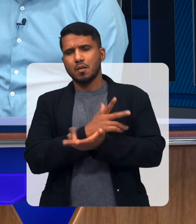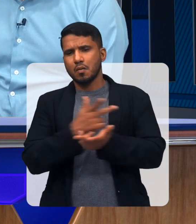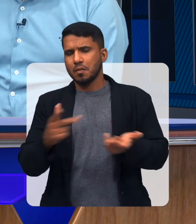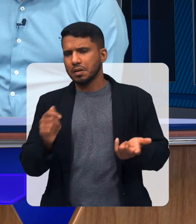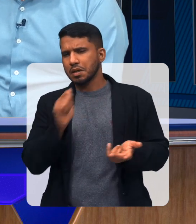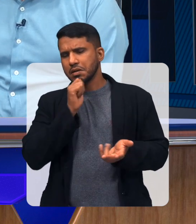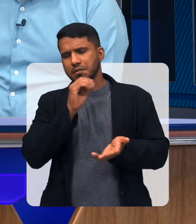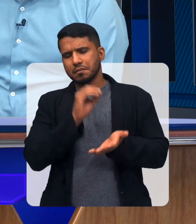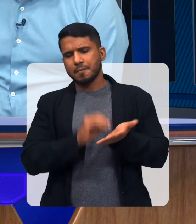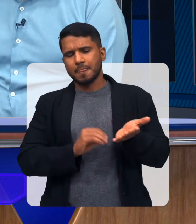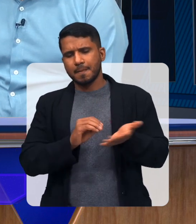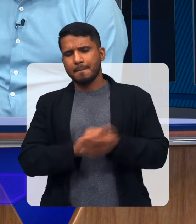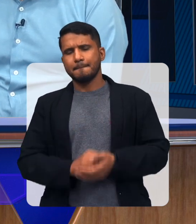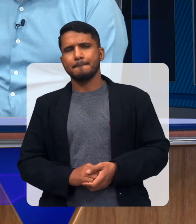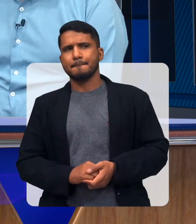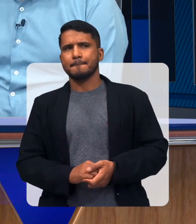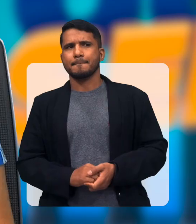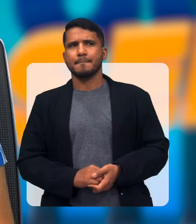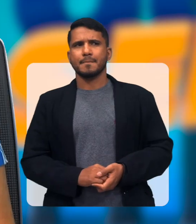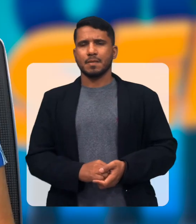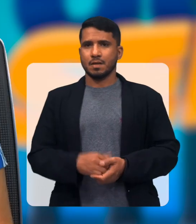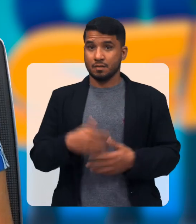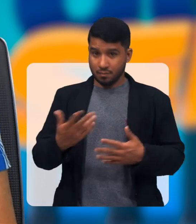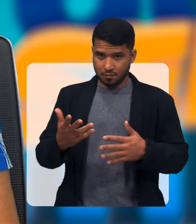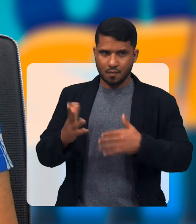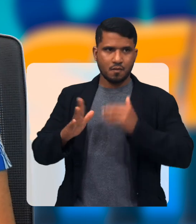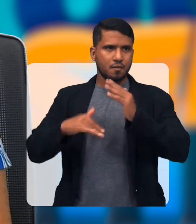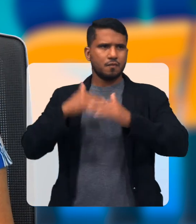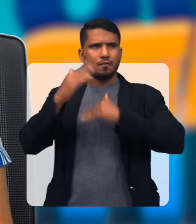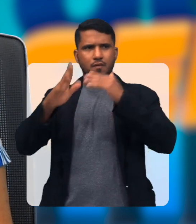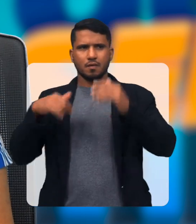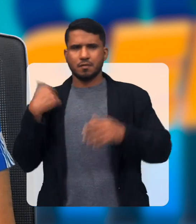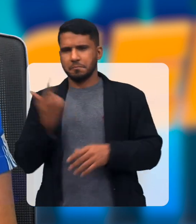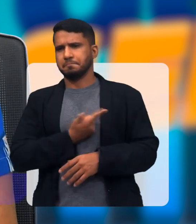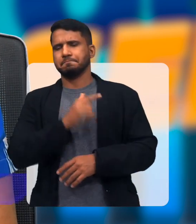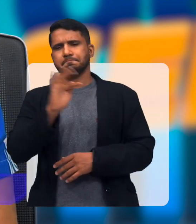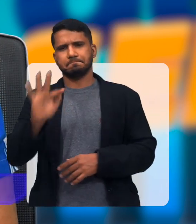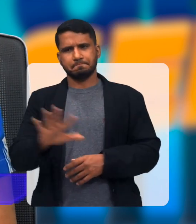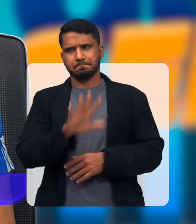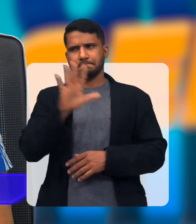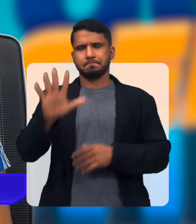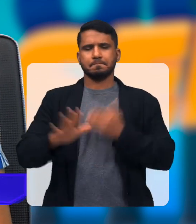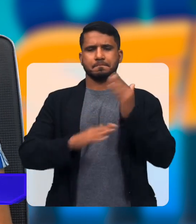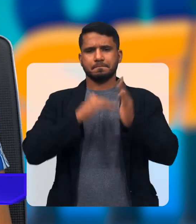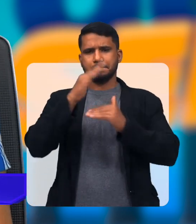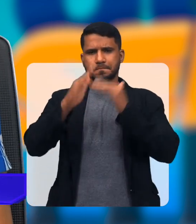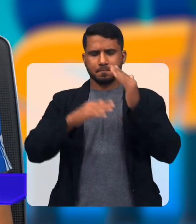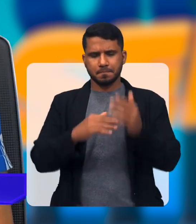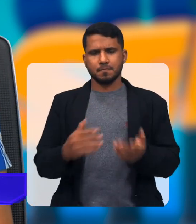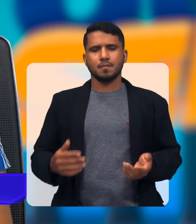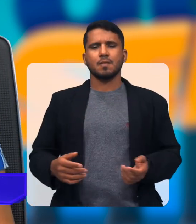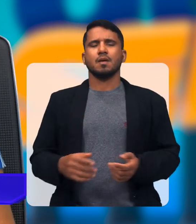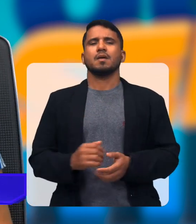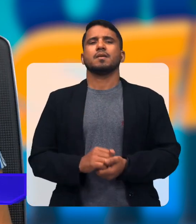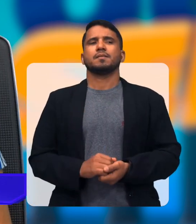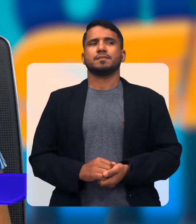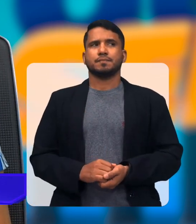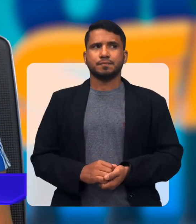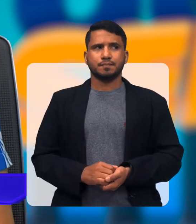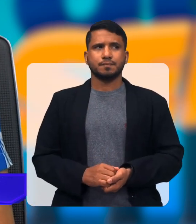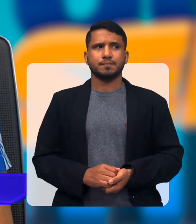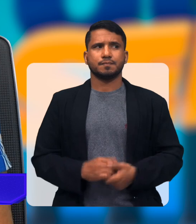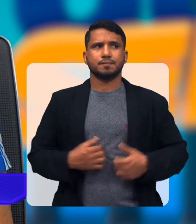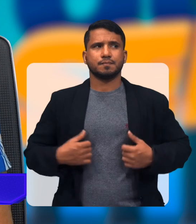desejar ainda Não Evoluiu muito A nossa Federação Do estado do Piauí Ela cresceu muito